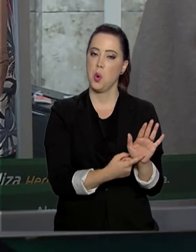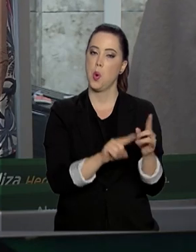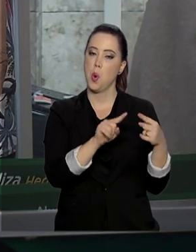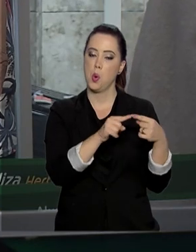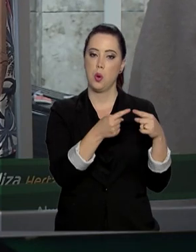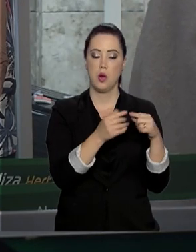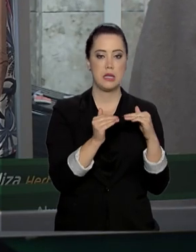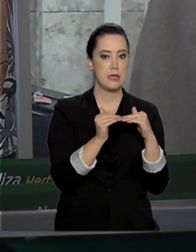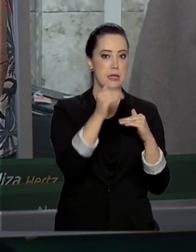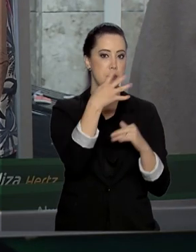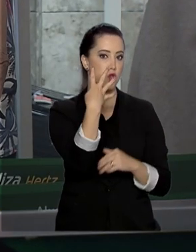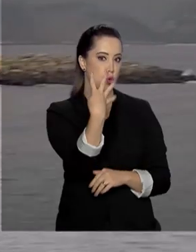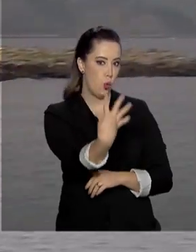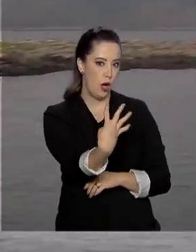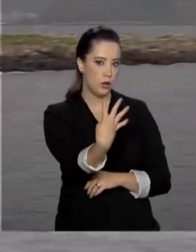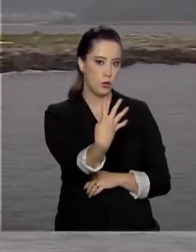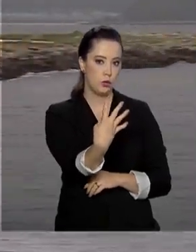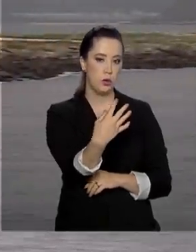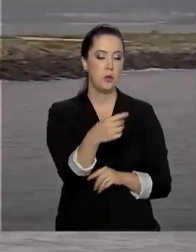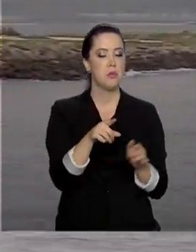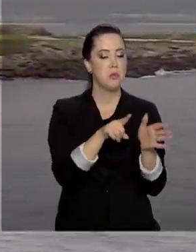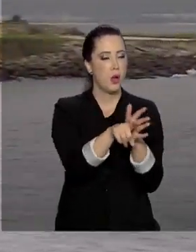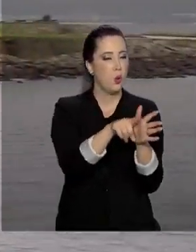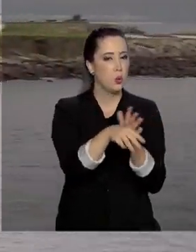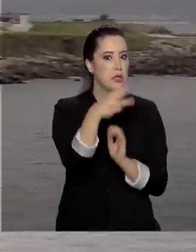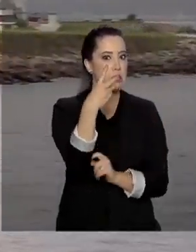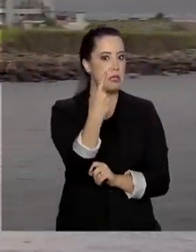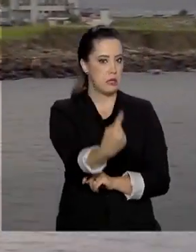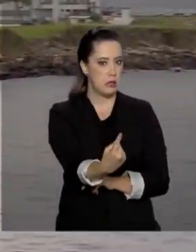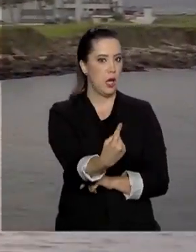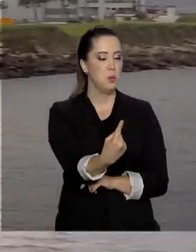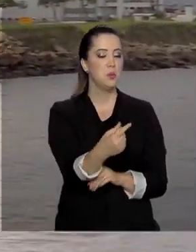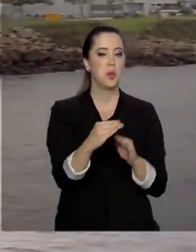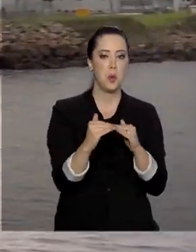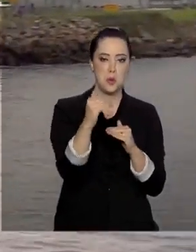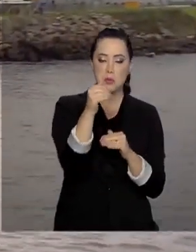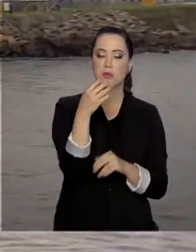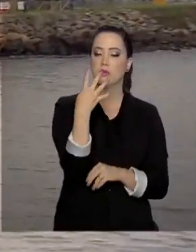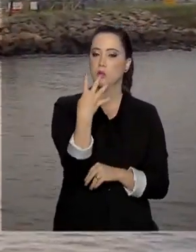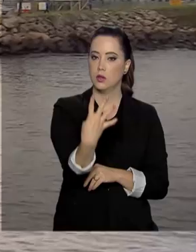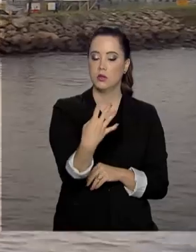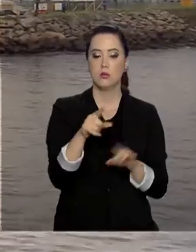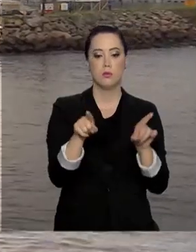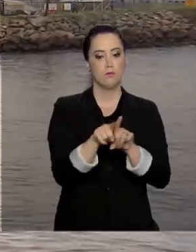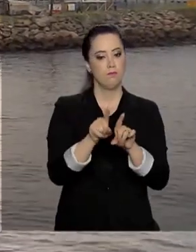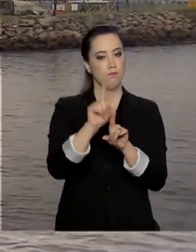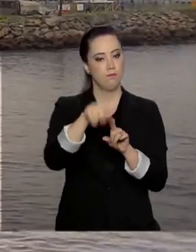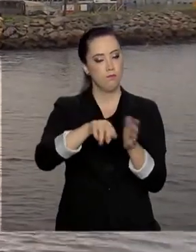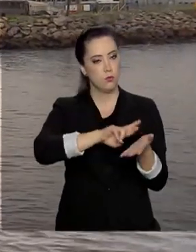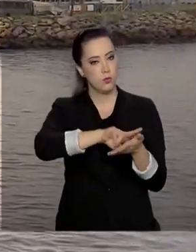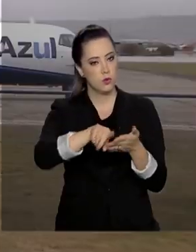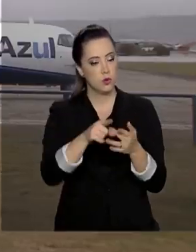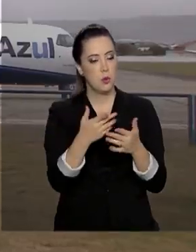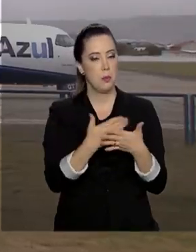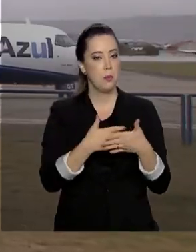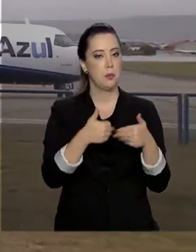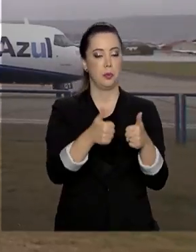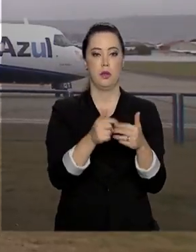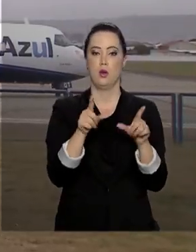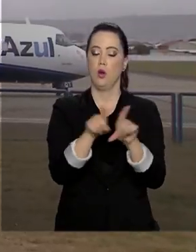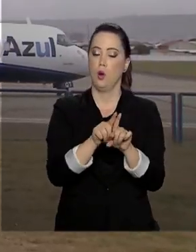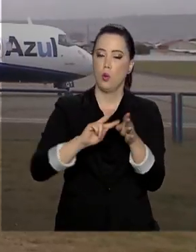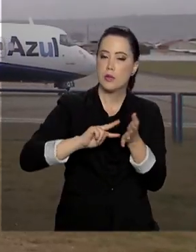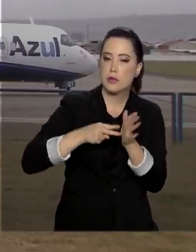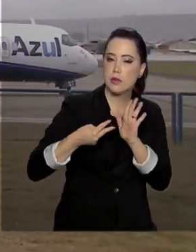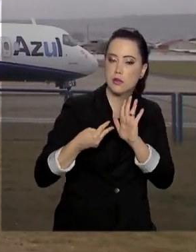38 indicadores pesquisados, ficando dentro da meta estabelecida pela Comissão Nacional de Autoridades Aeroportuárias. Isso